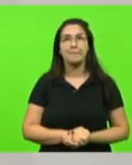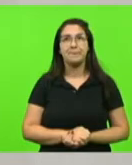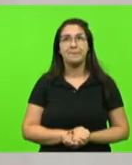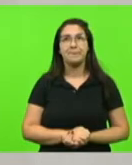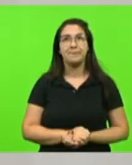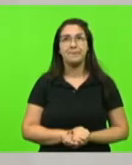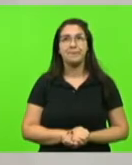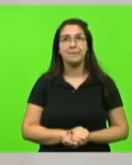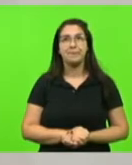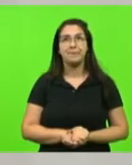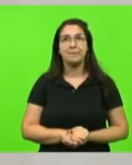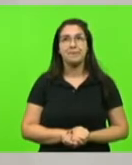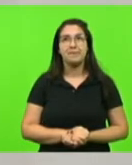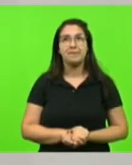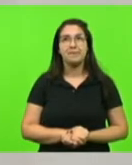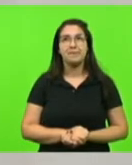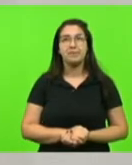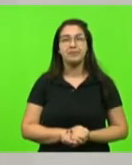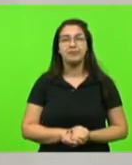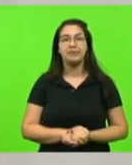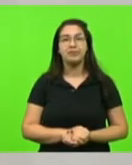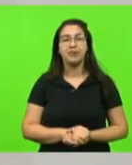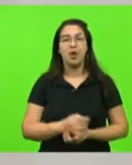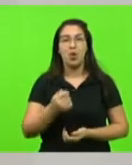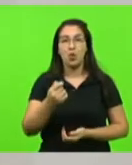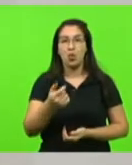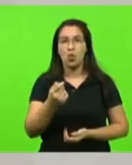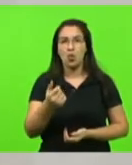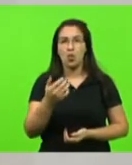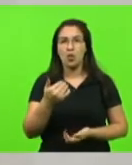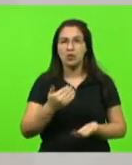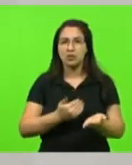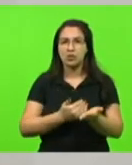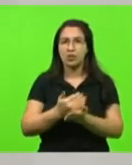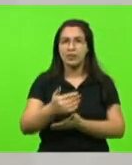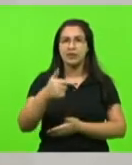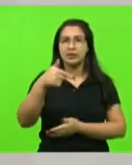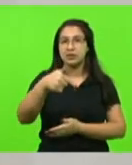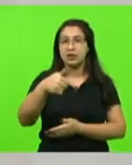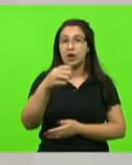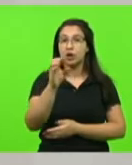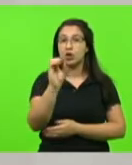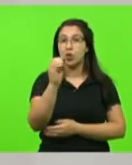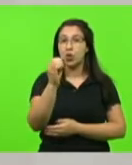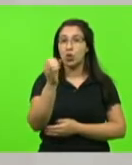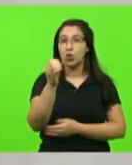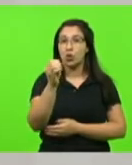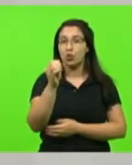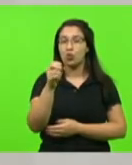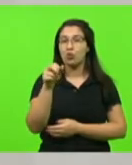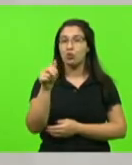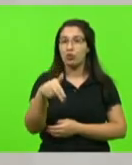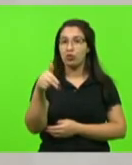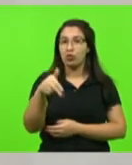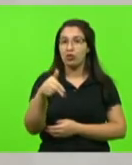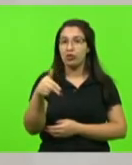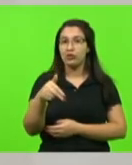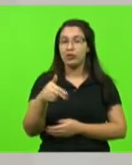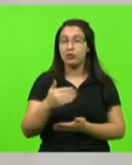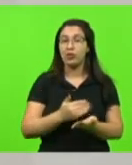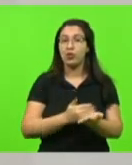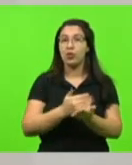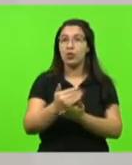iminência, no 7 de outubro chegando, de ter o leilão,